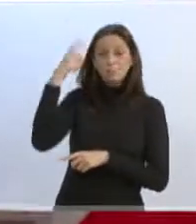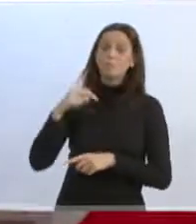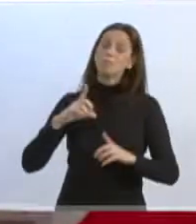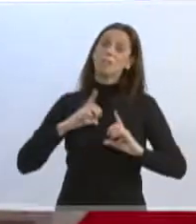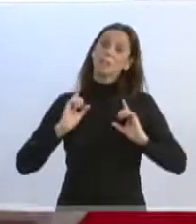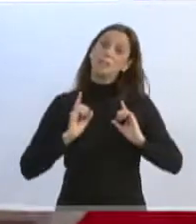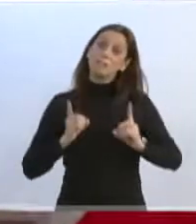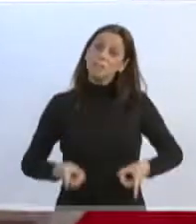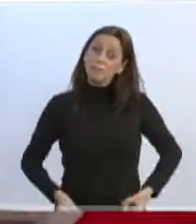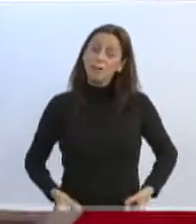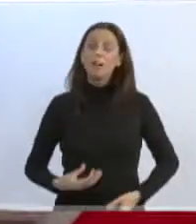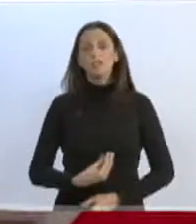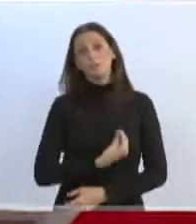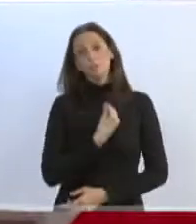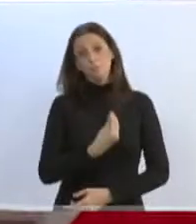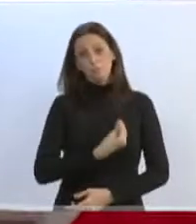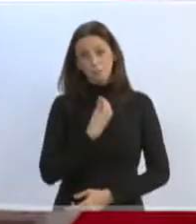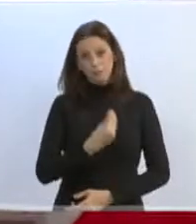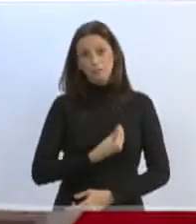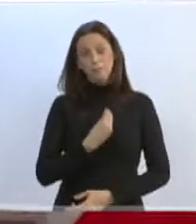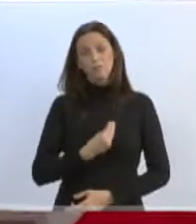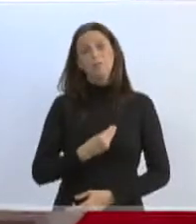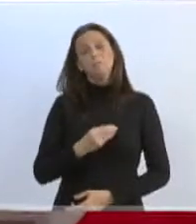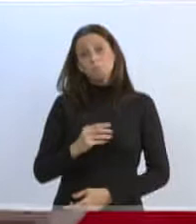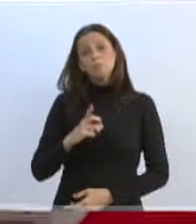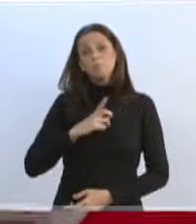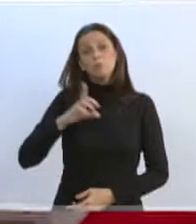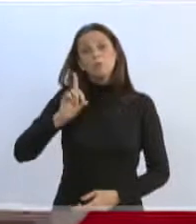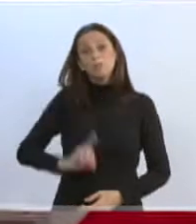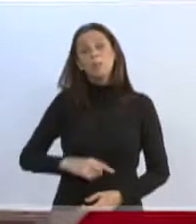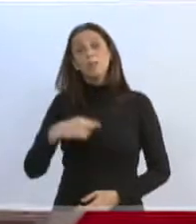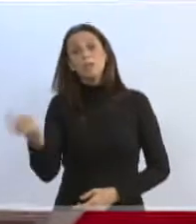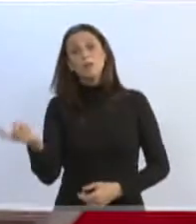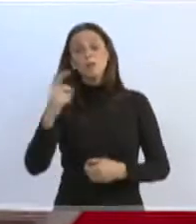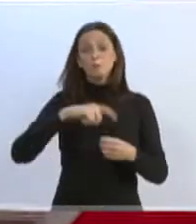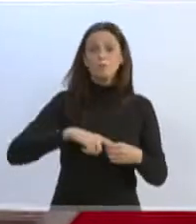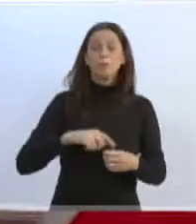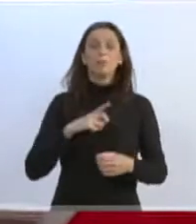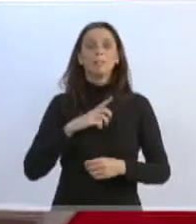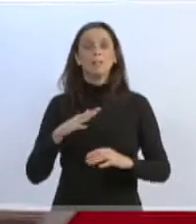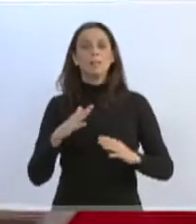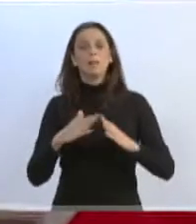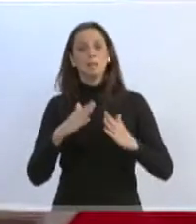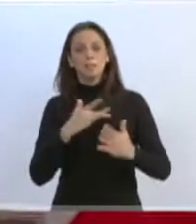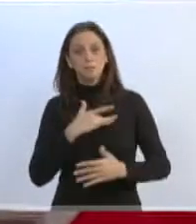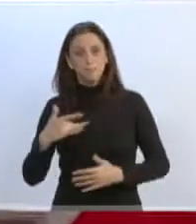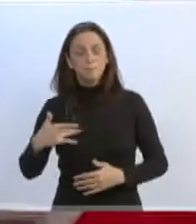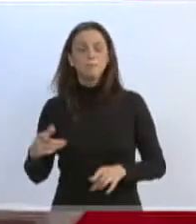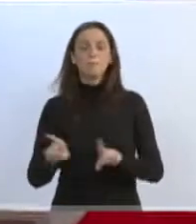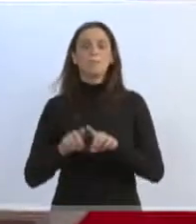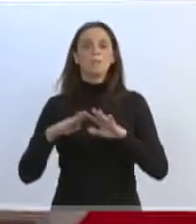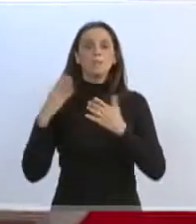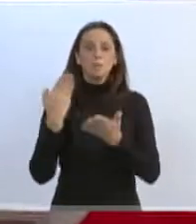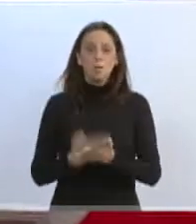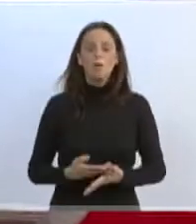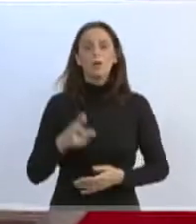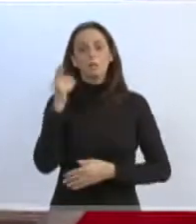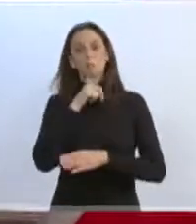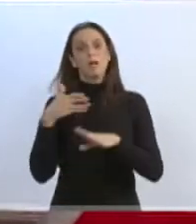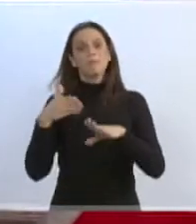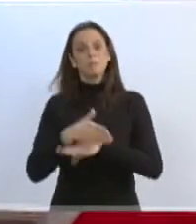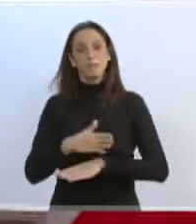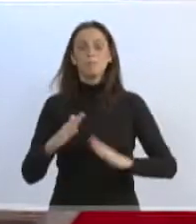terem por lá o seu direito de ir e vir, escola, saúde, estradas bem conservadas, acesso às suas aldeias,